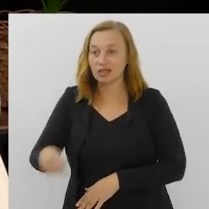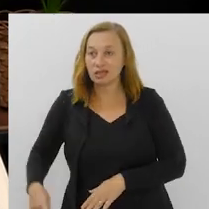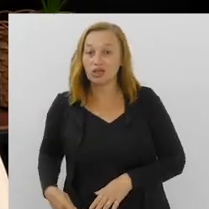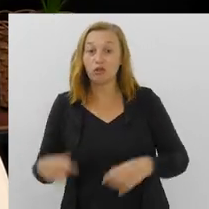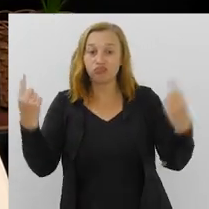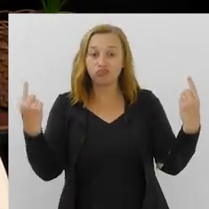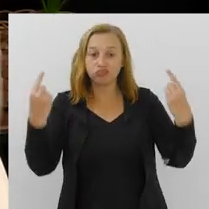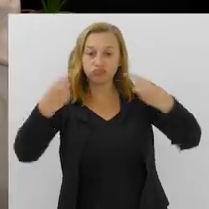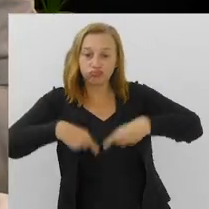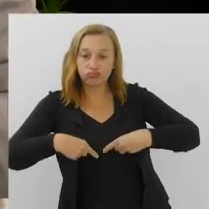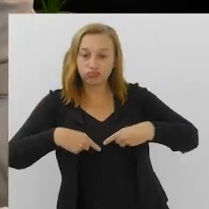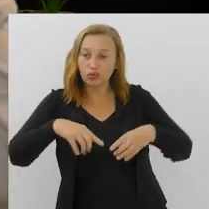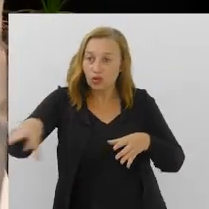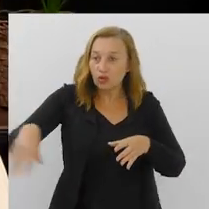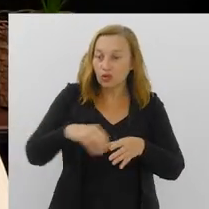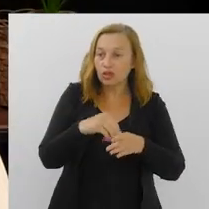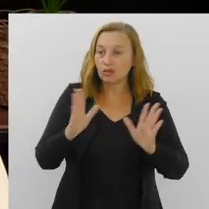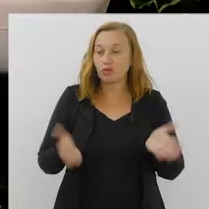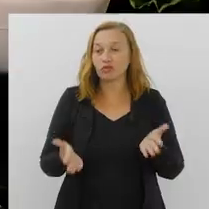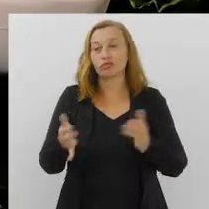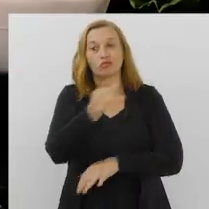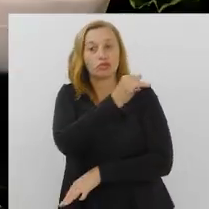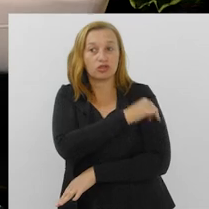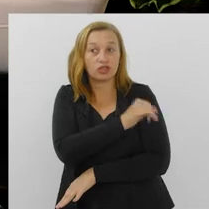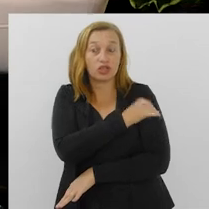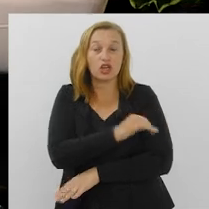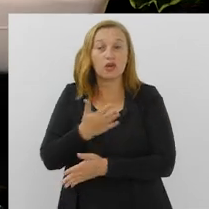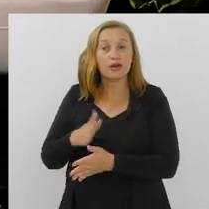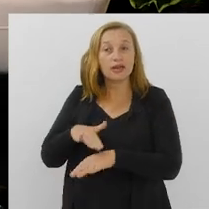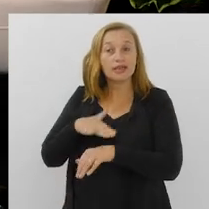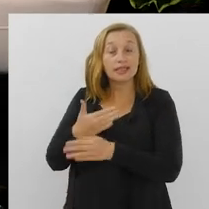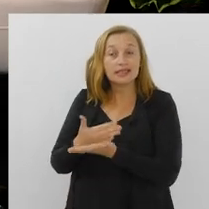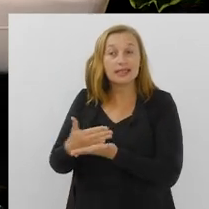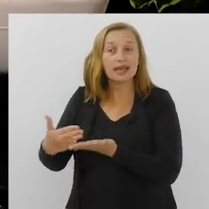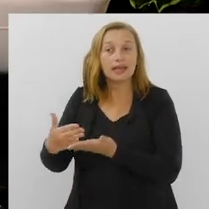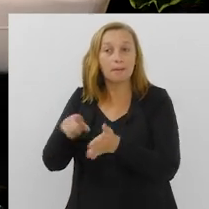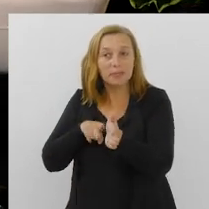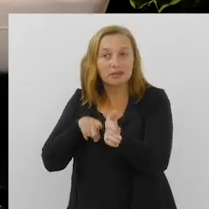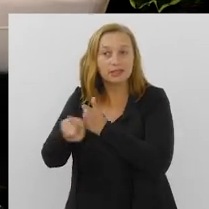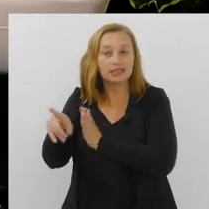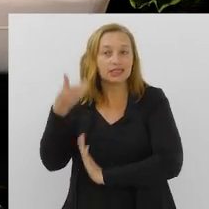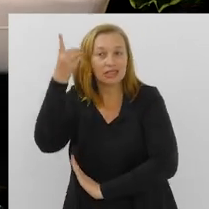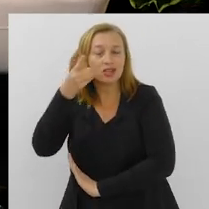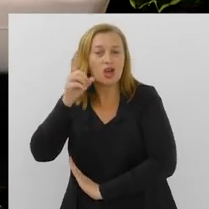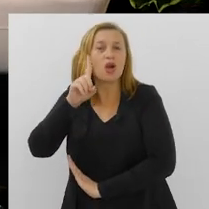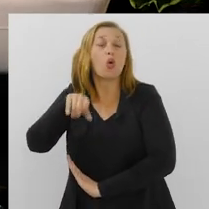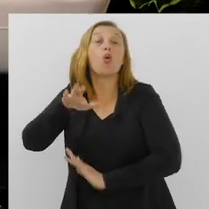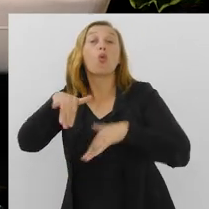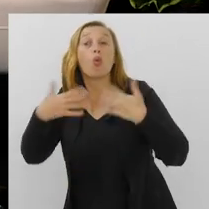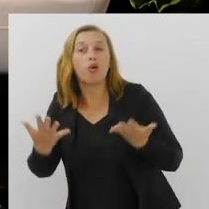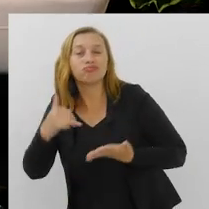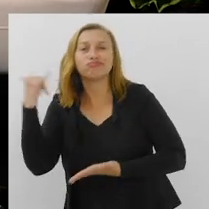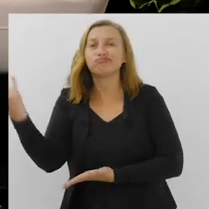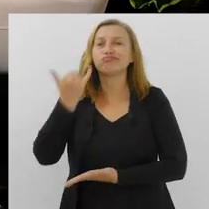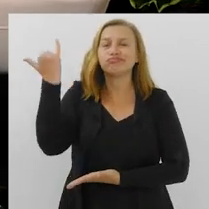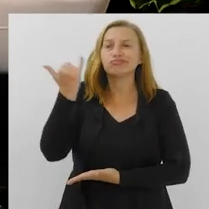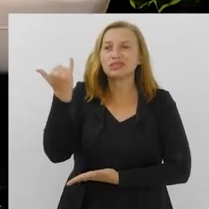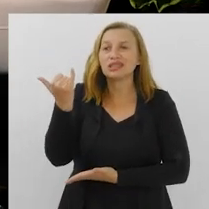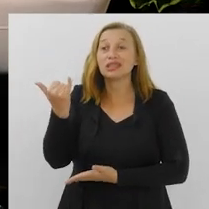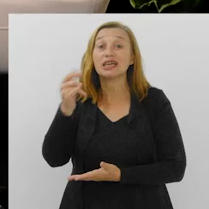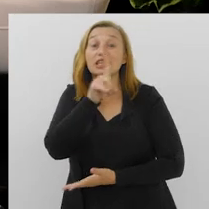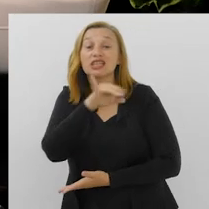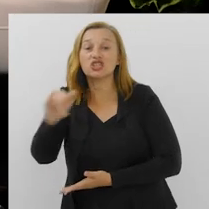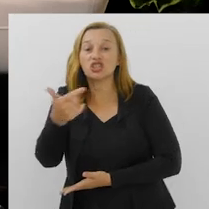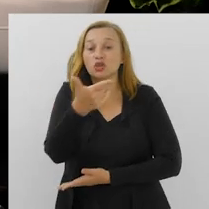desafios que estão colocados hoje para o Rio de Janeiro. E eu começaria perguntando, deputado, a importância dessa data, o dia 12 de